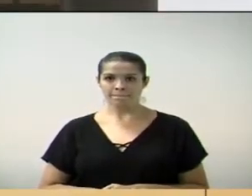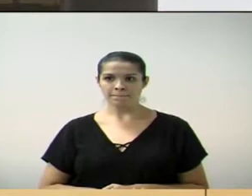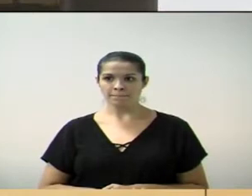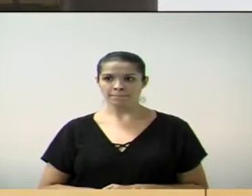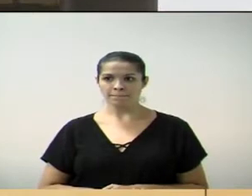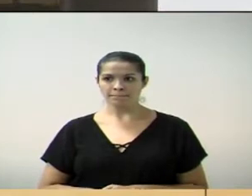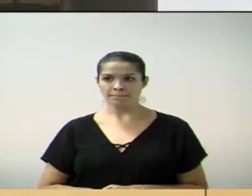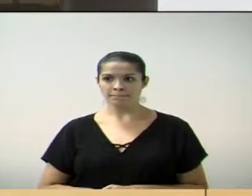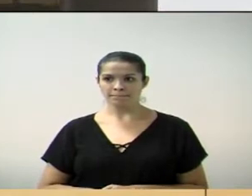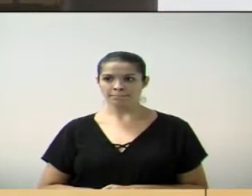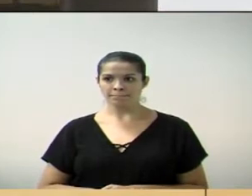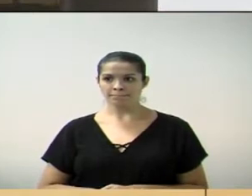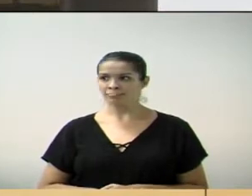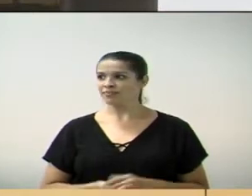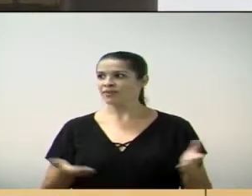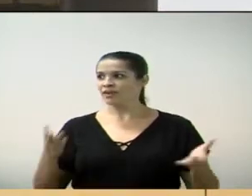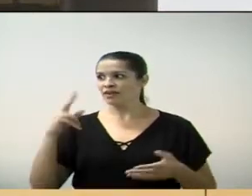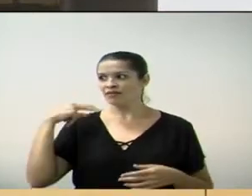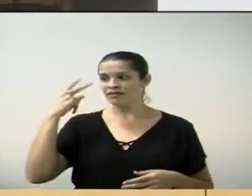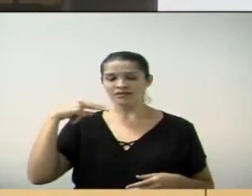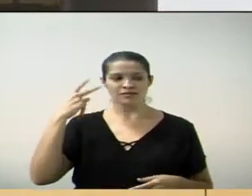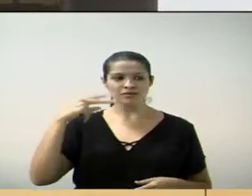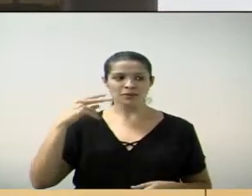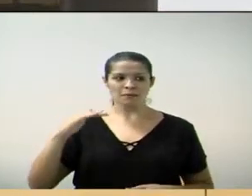Com a palavra, vereador João Mota.